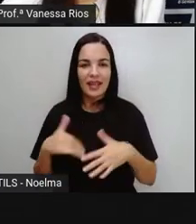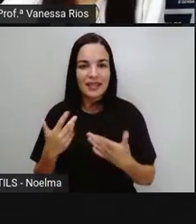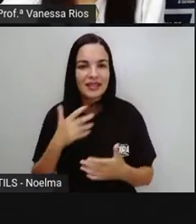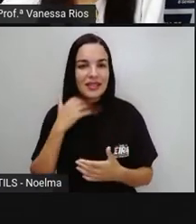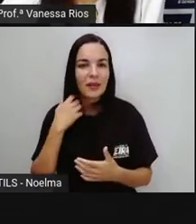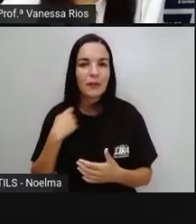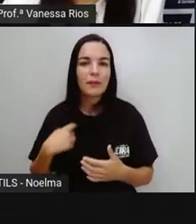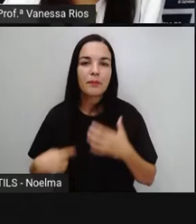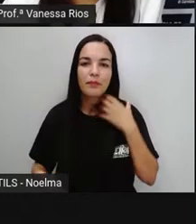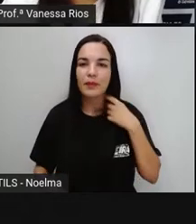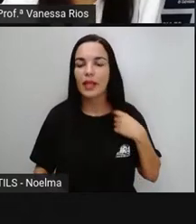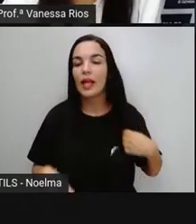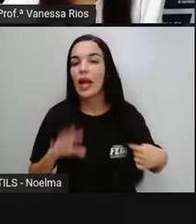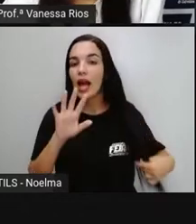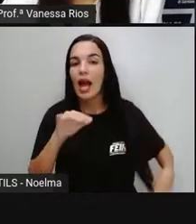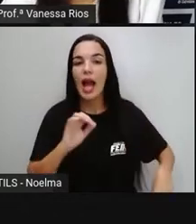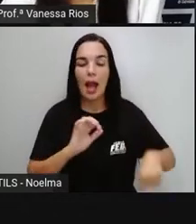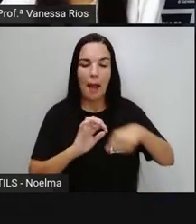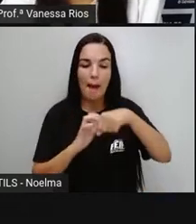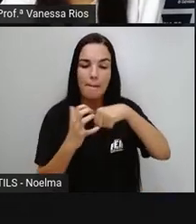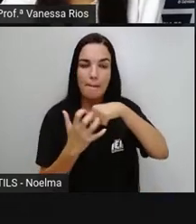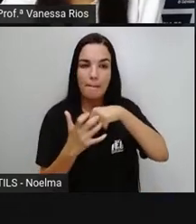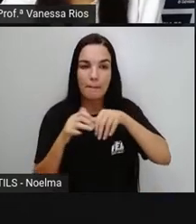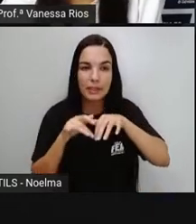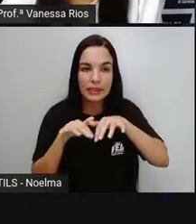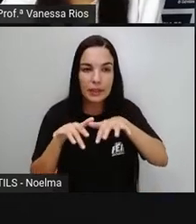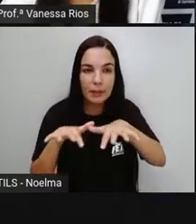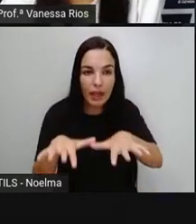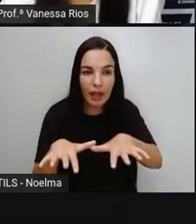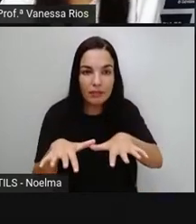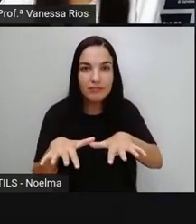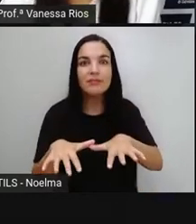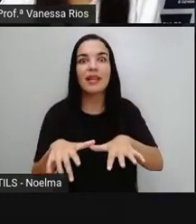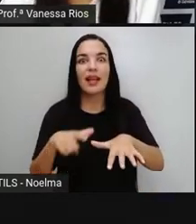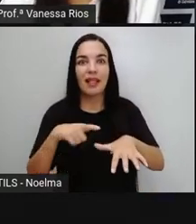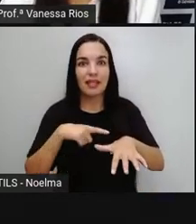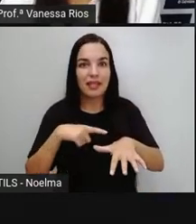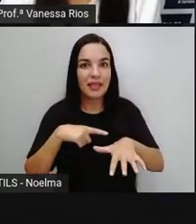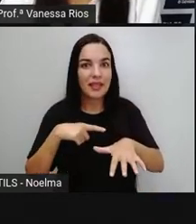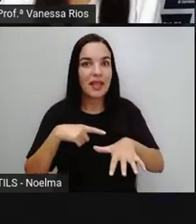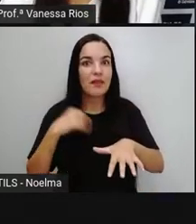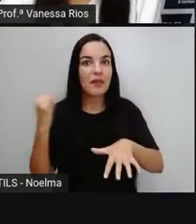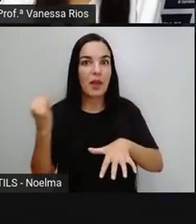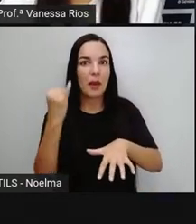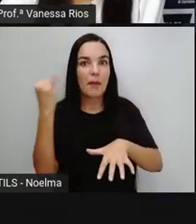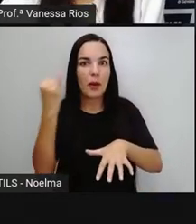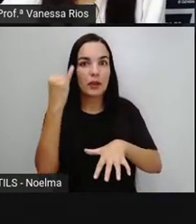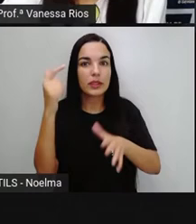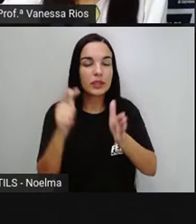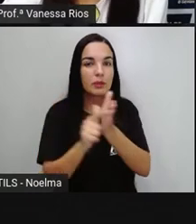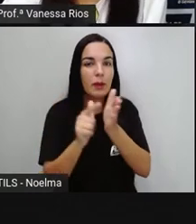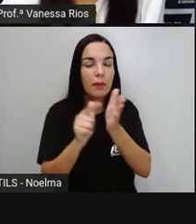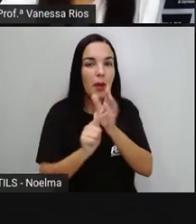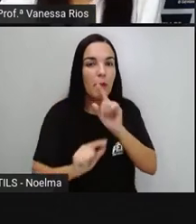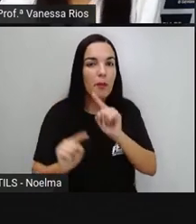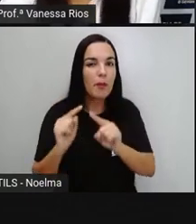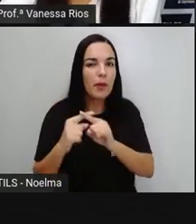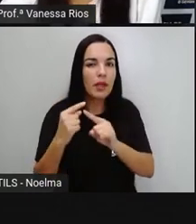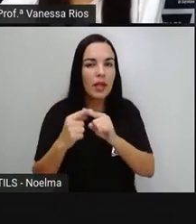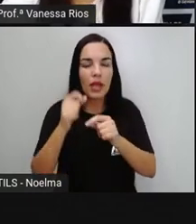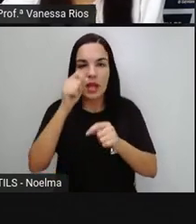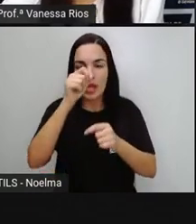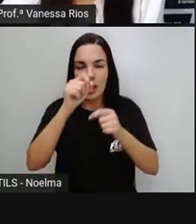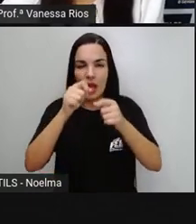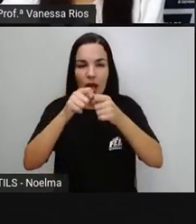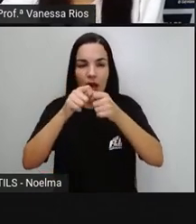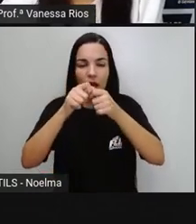A pandemia Intensificou Fez com que Nossas preocupações Fossem aí Aumentadas Em relação A